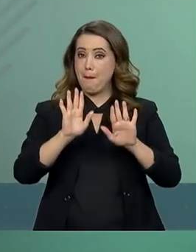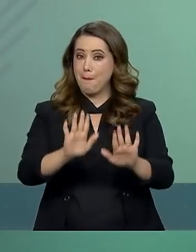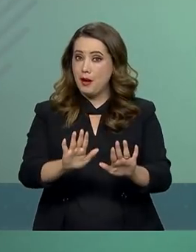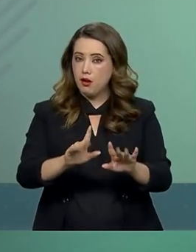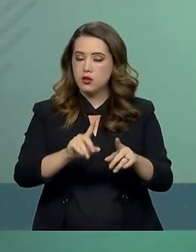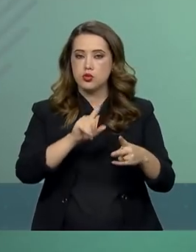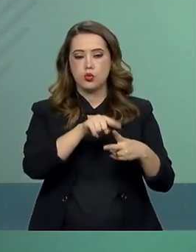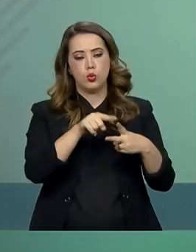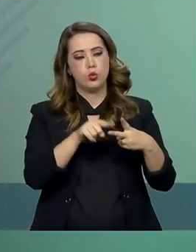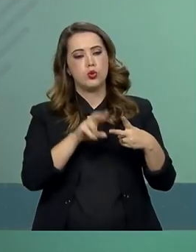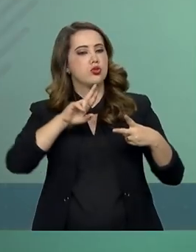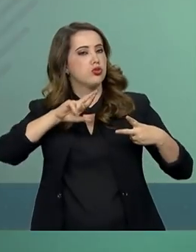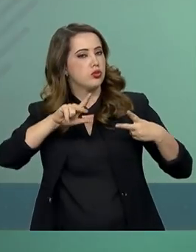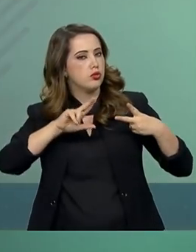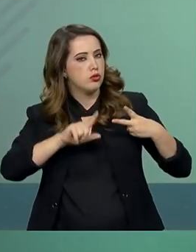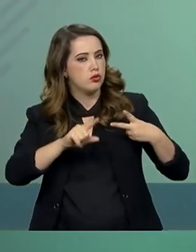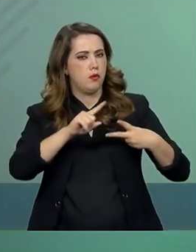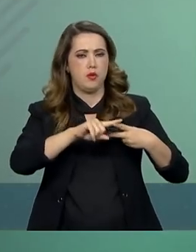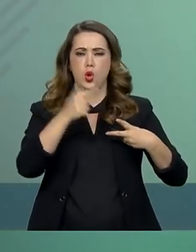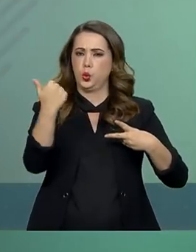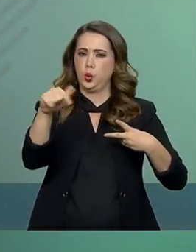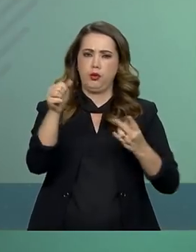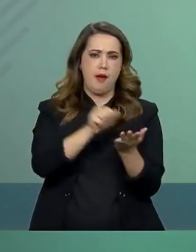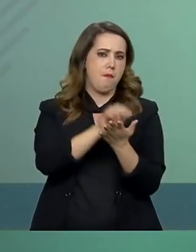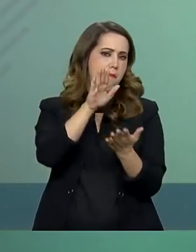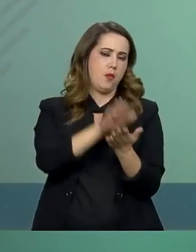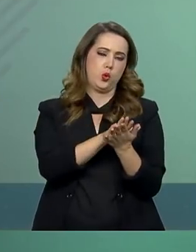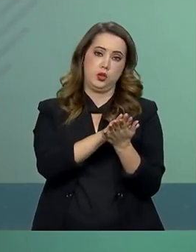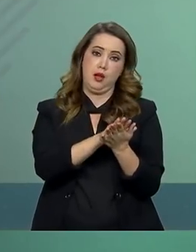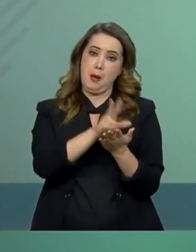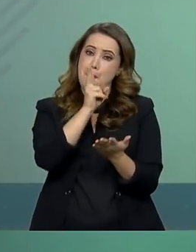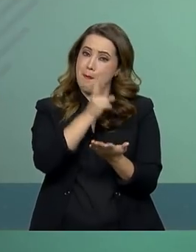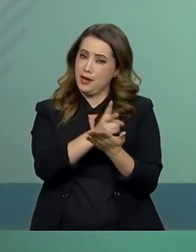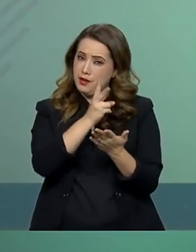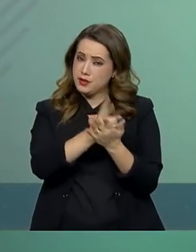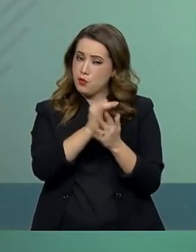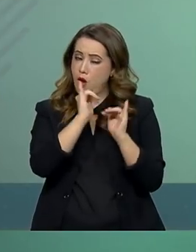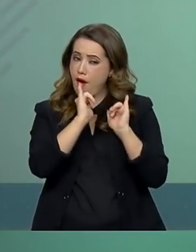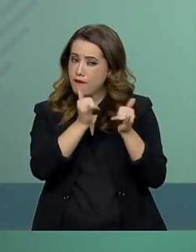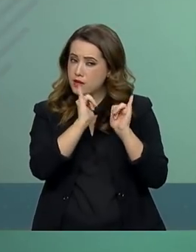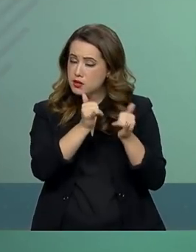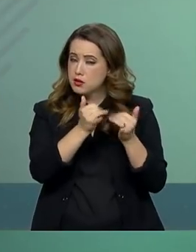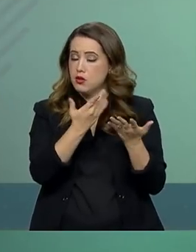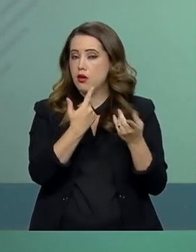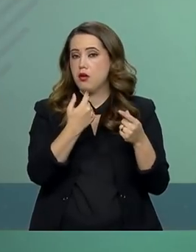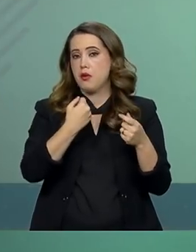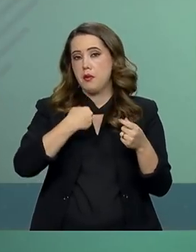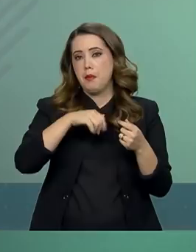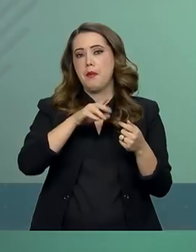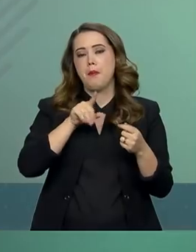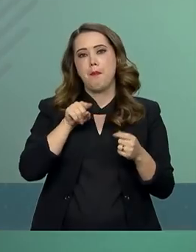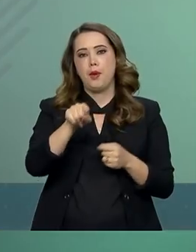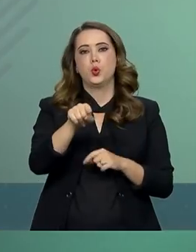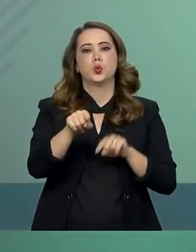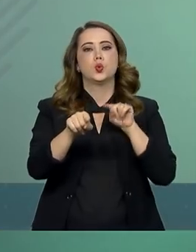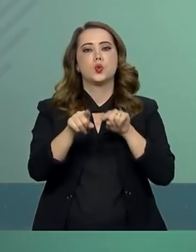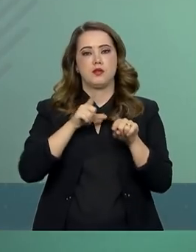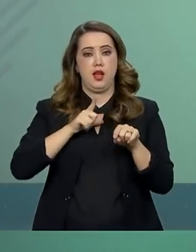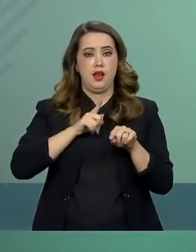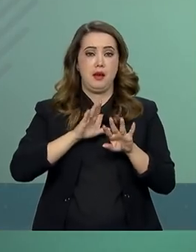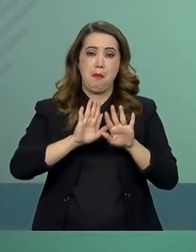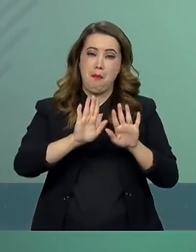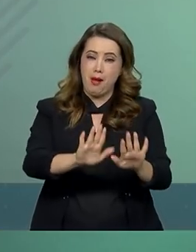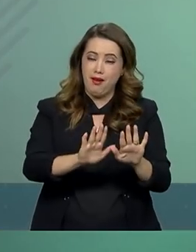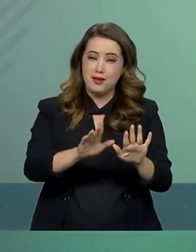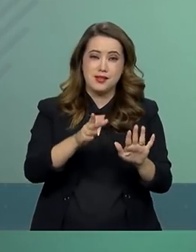A primeira é que deixa de haver multa, apesar de continuar o acréscimo de pontos. E